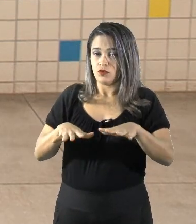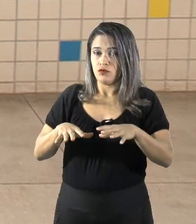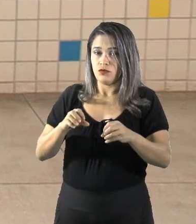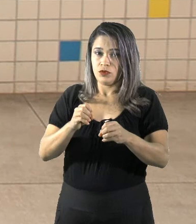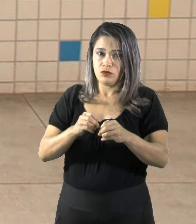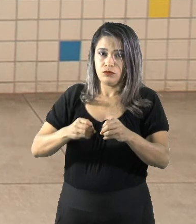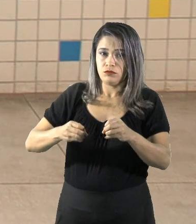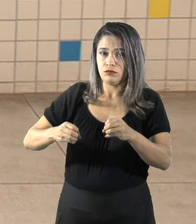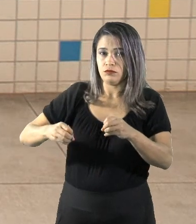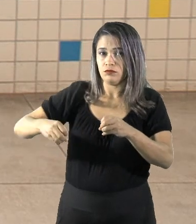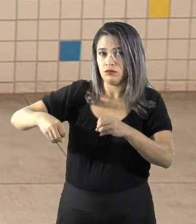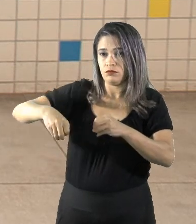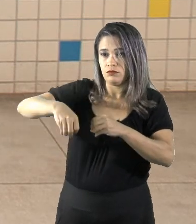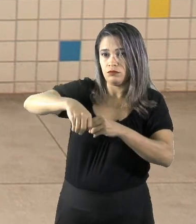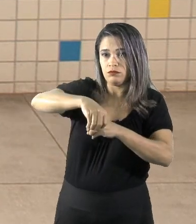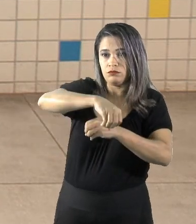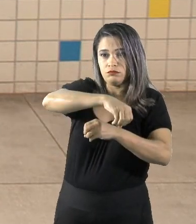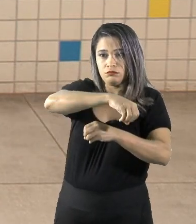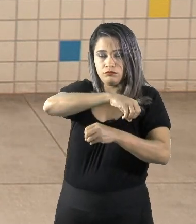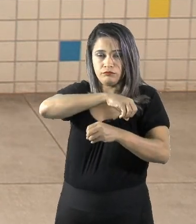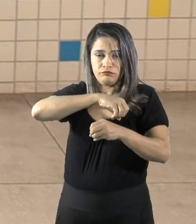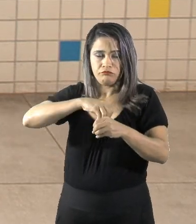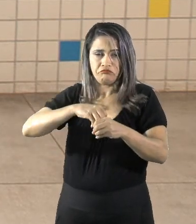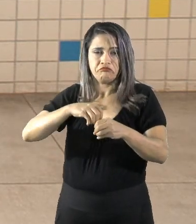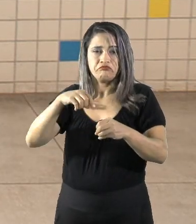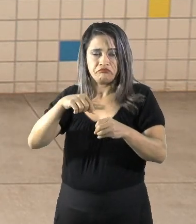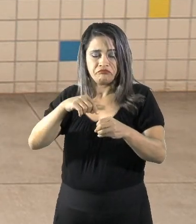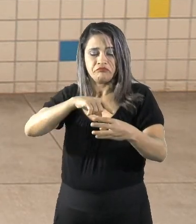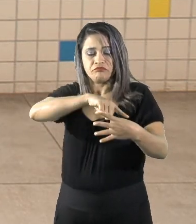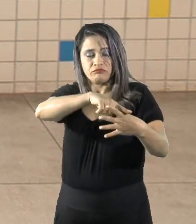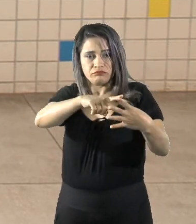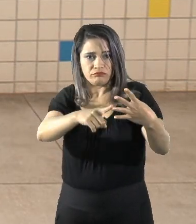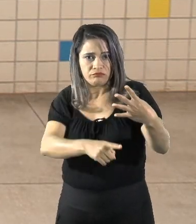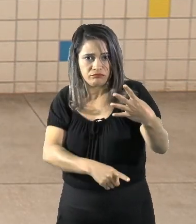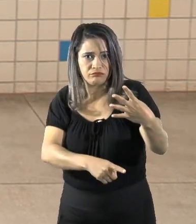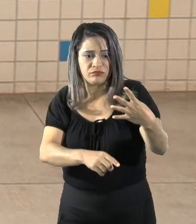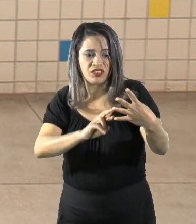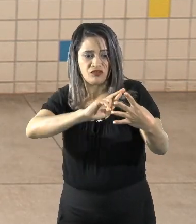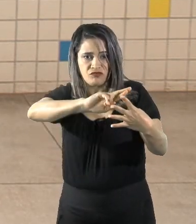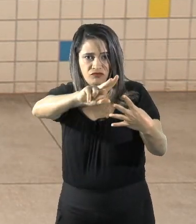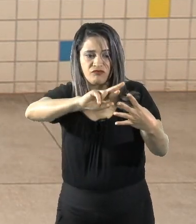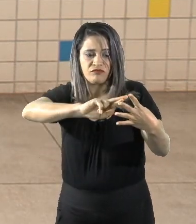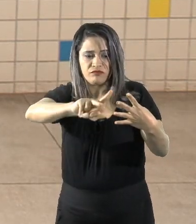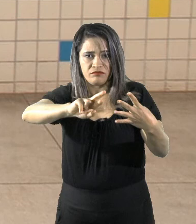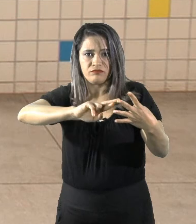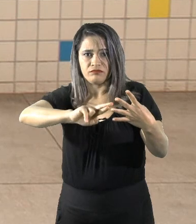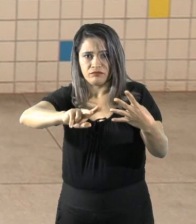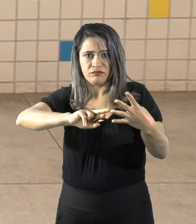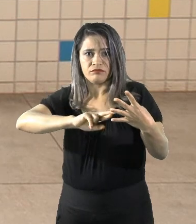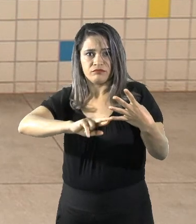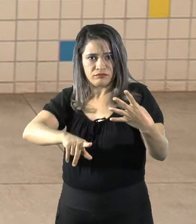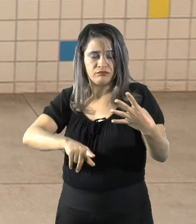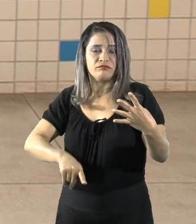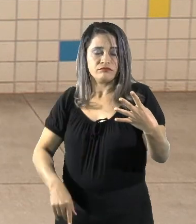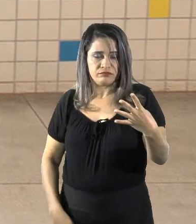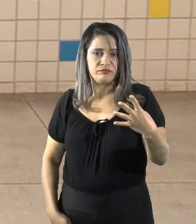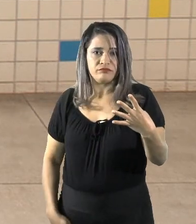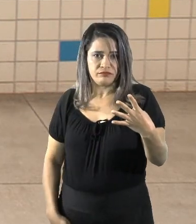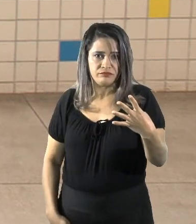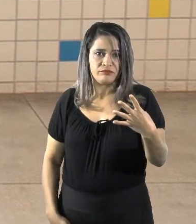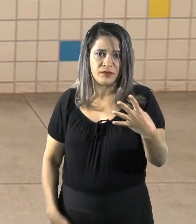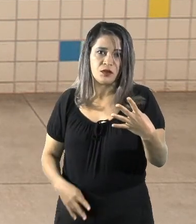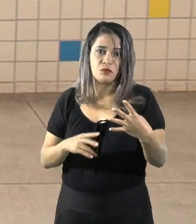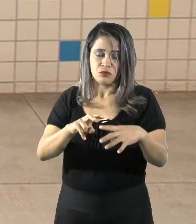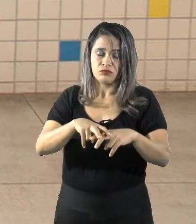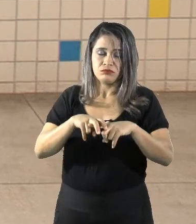ele faz com que também as estações do ano, elas sejam diferentes em determinadas regiões do planeta. Por isso que nós